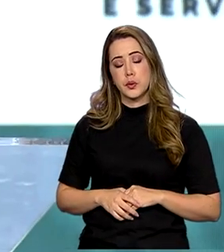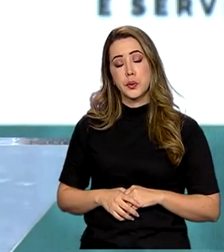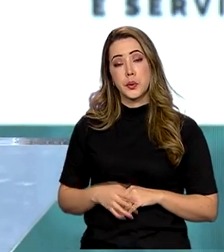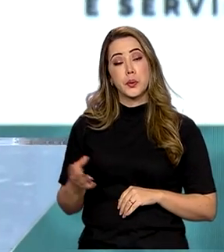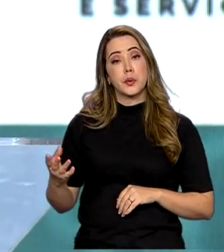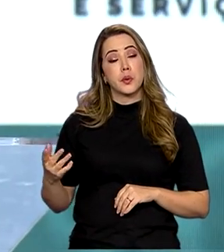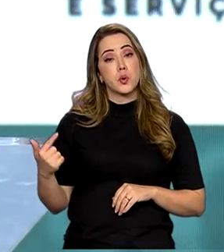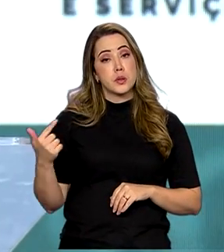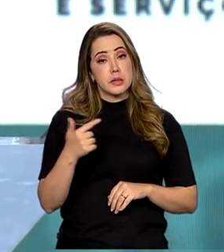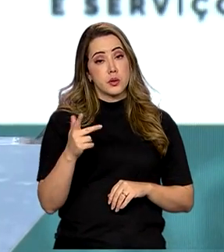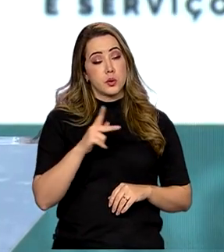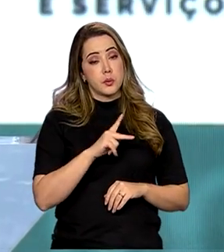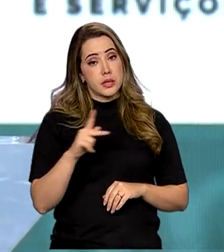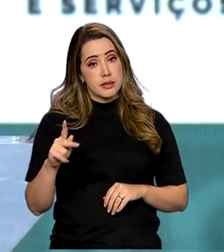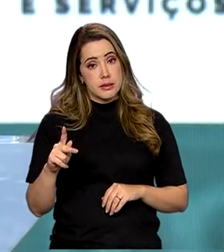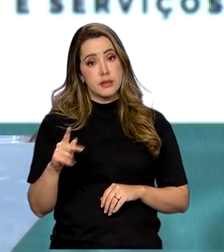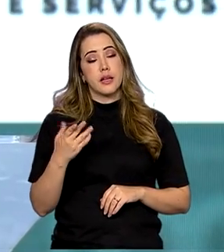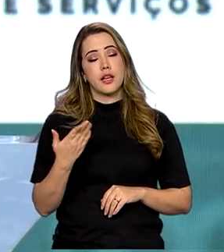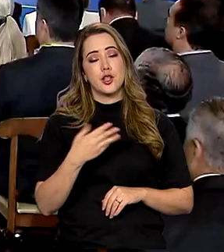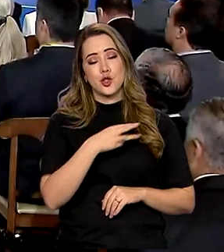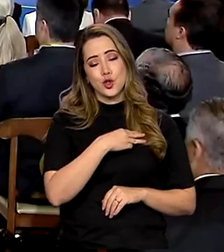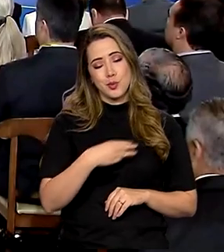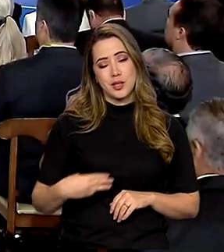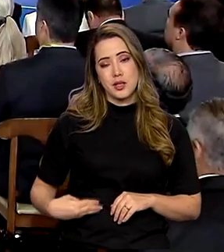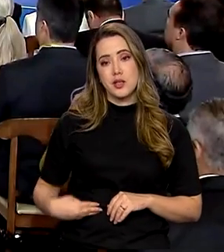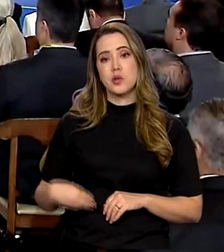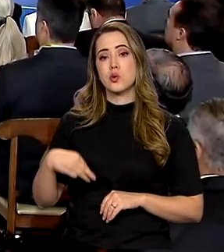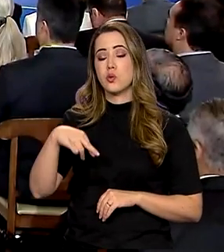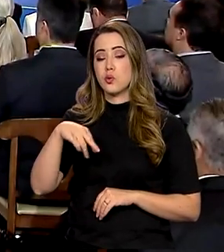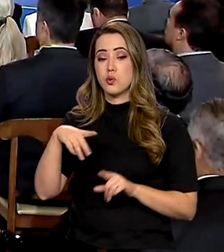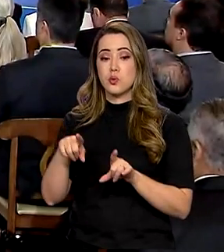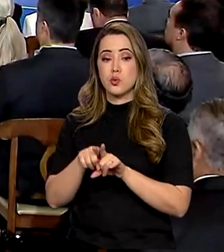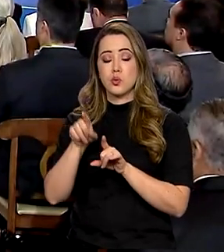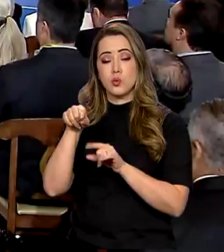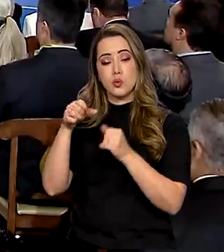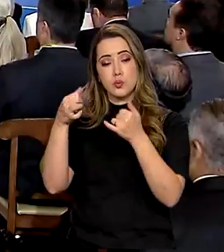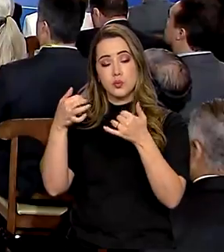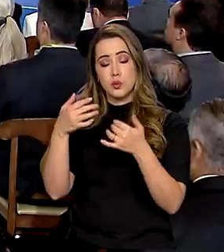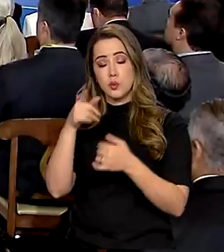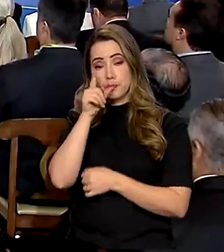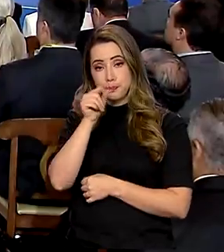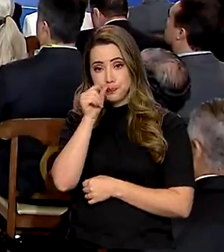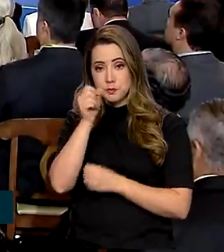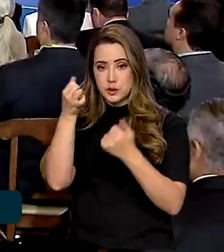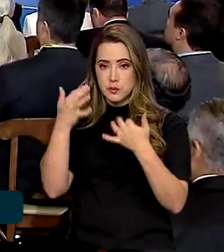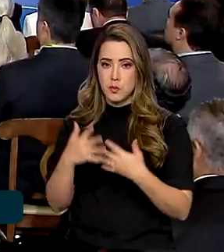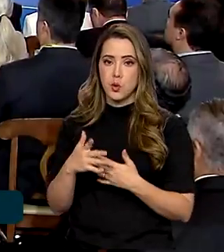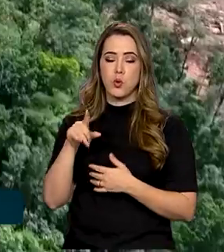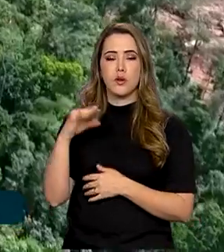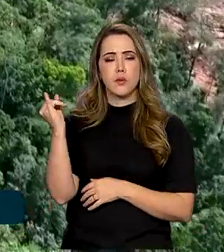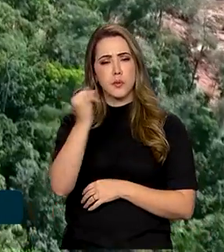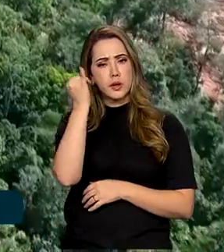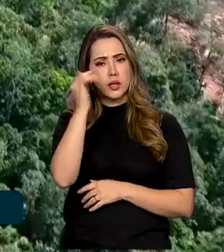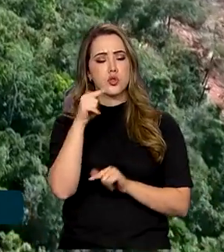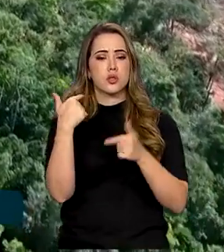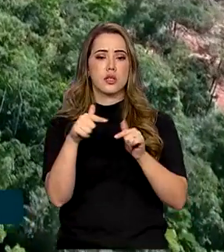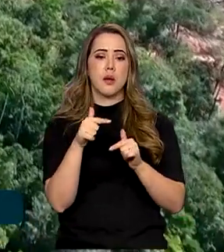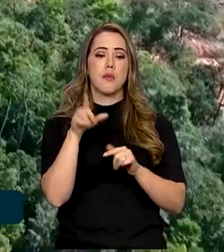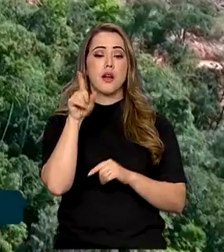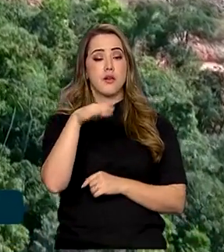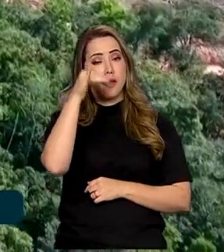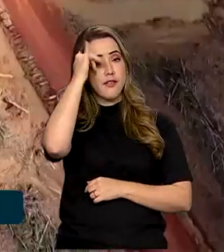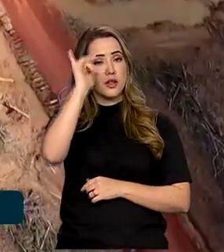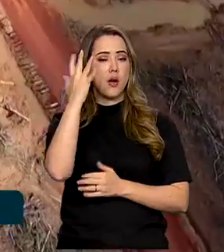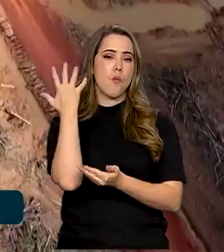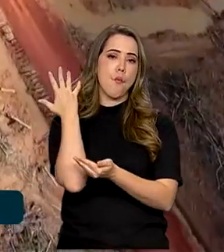Indústria, Comércio e Serviços, Geraldo Alckmin, afirmou que um dos primeiros passos para se tornar uma potência verde é o combate ao